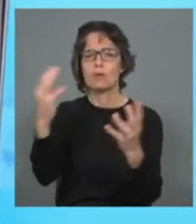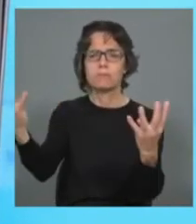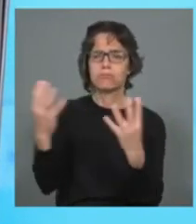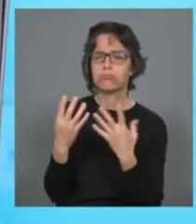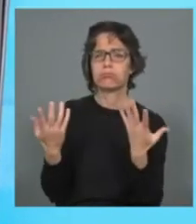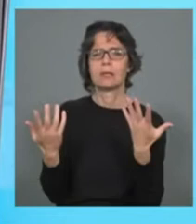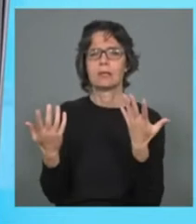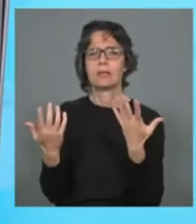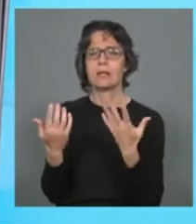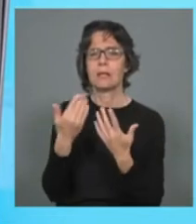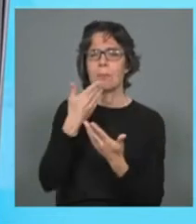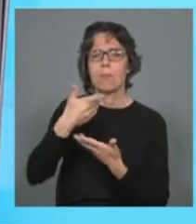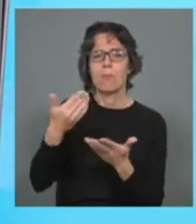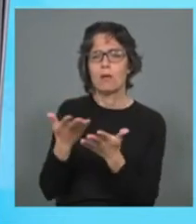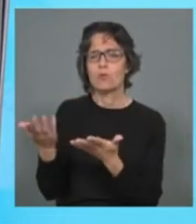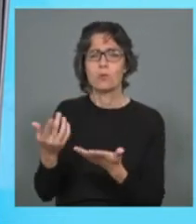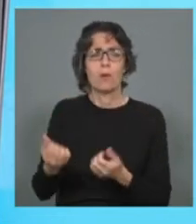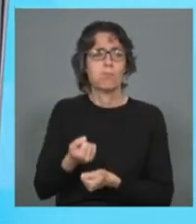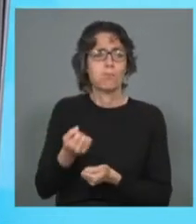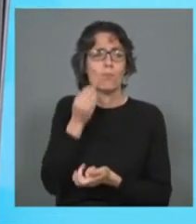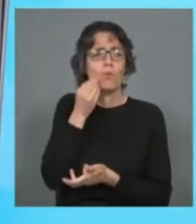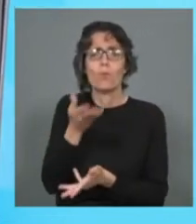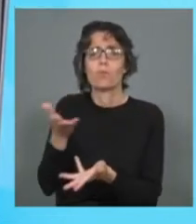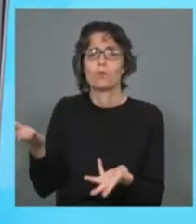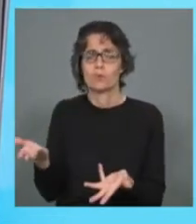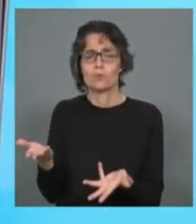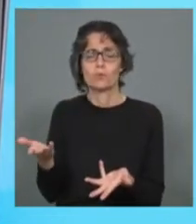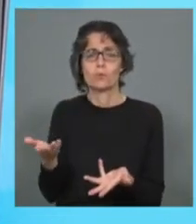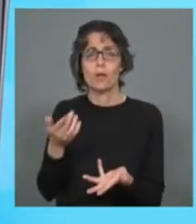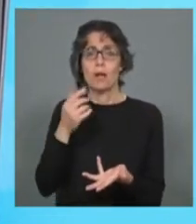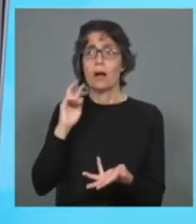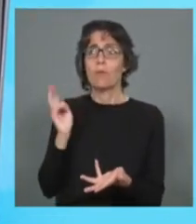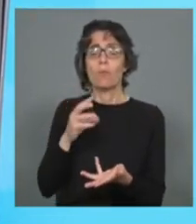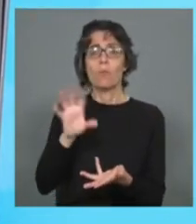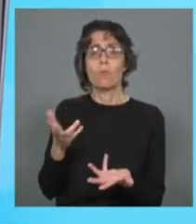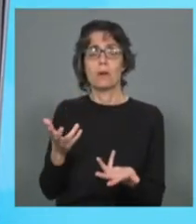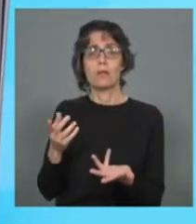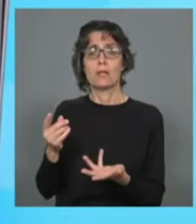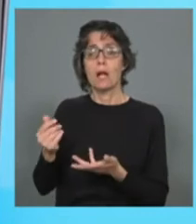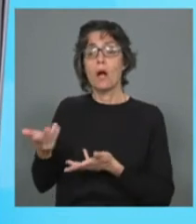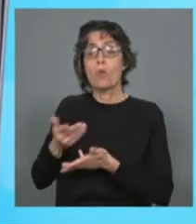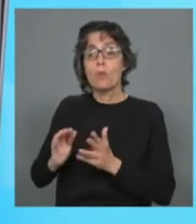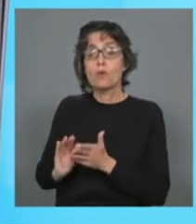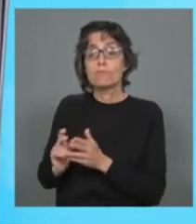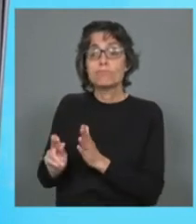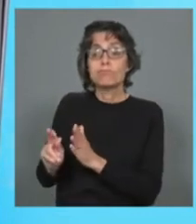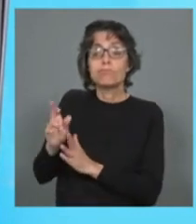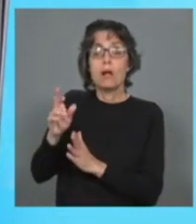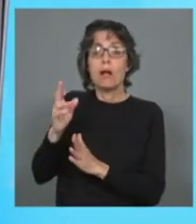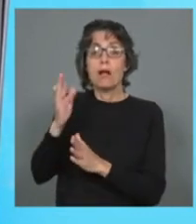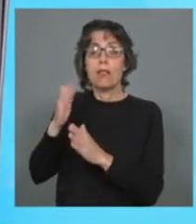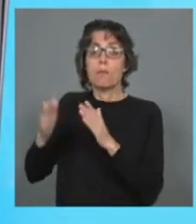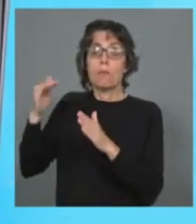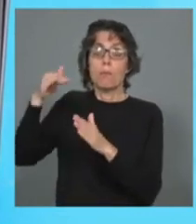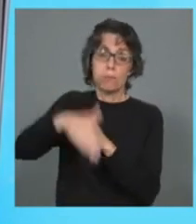são pessoas que veem que um país que vivia, que até estava a recuperar economicamente nos últimos anos, colapsou totalmente,